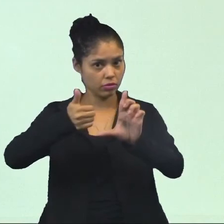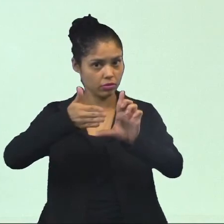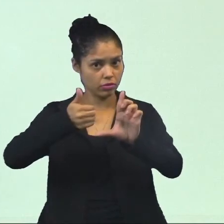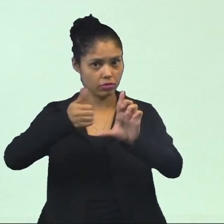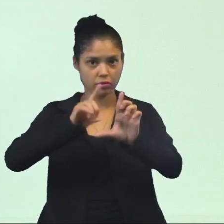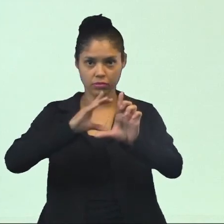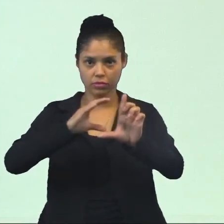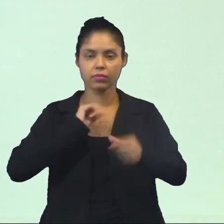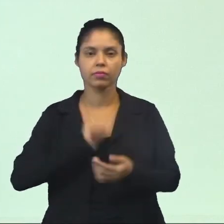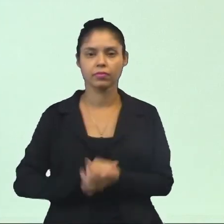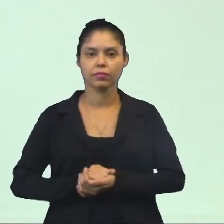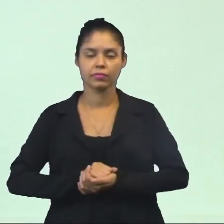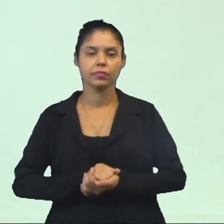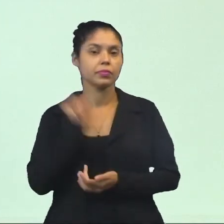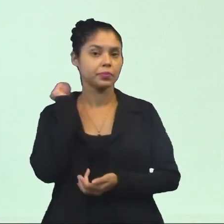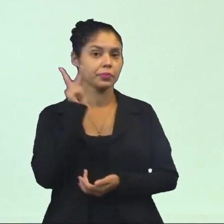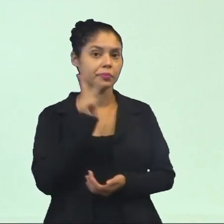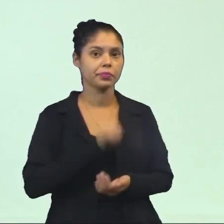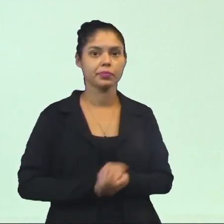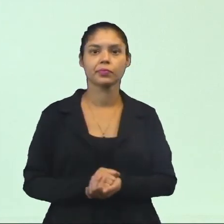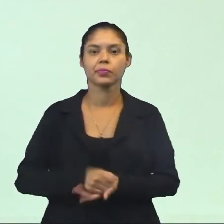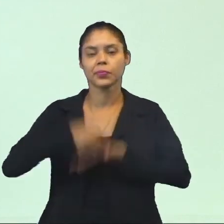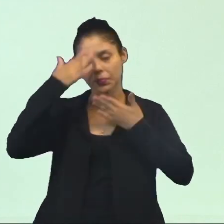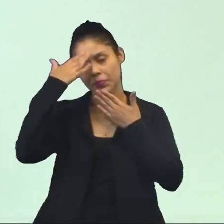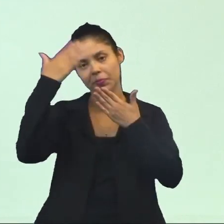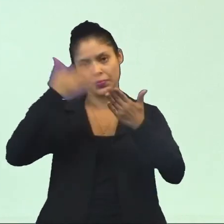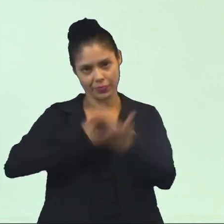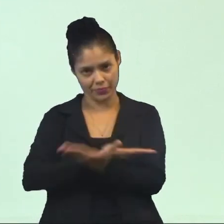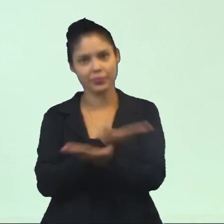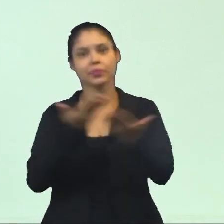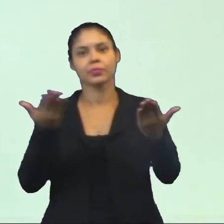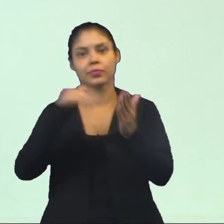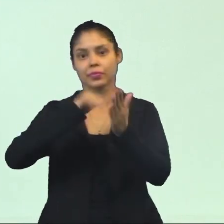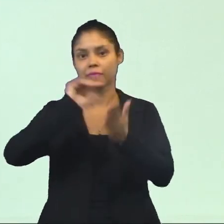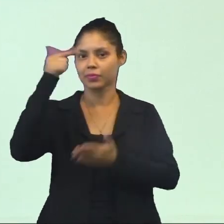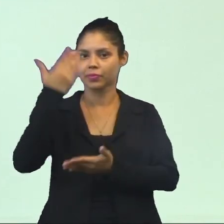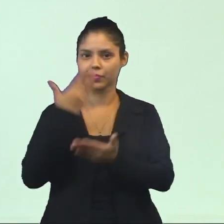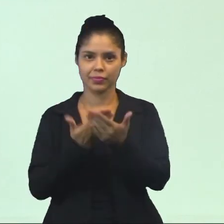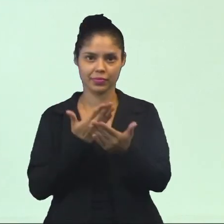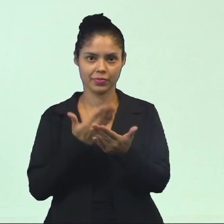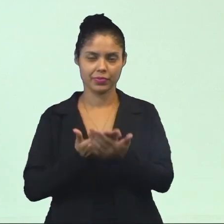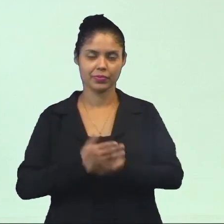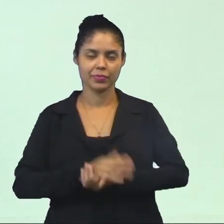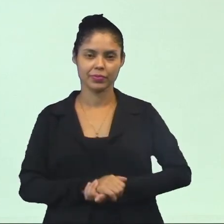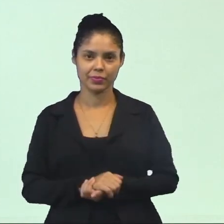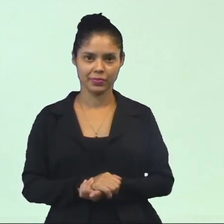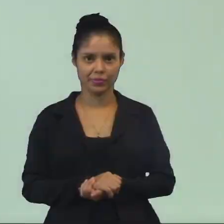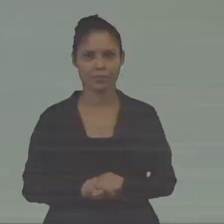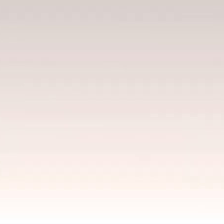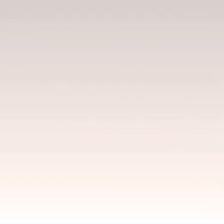aula na plataforma Eduque, ok? Foi um prazer estar com vocês e até a próxima oportunidade.